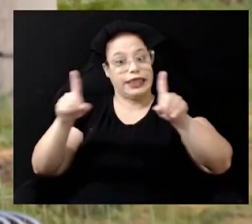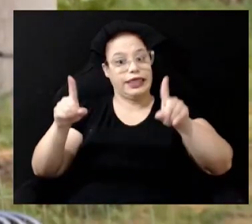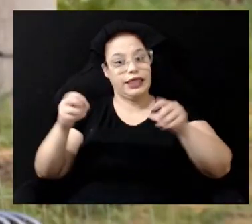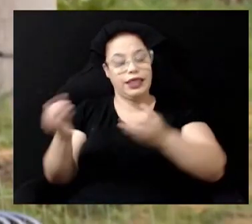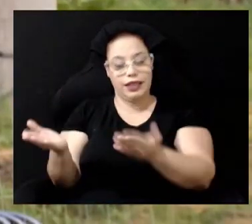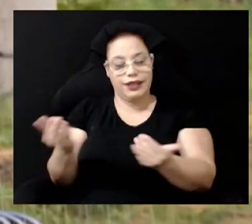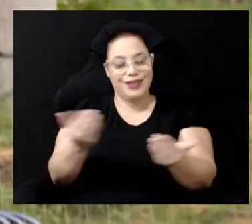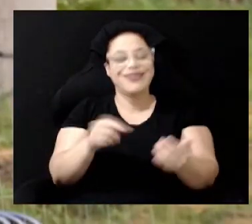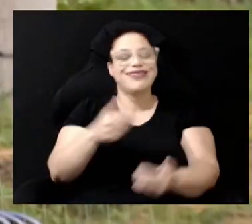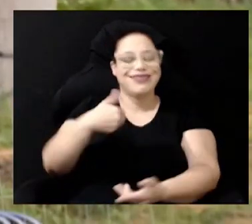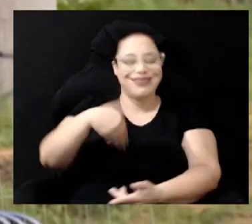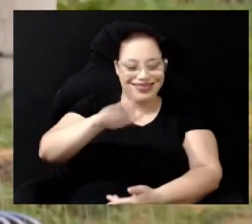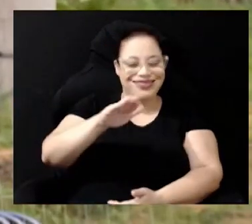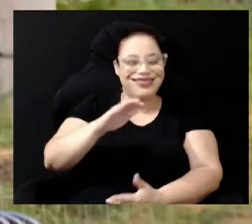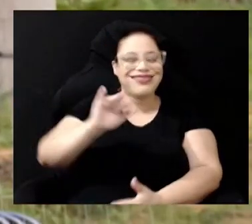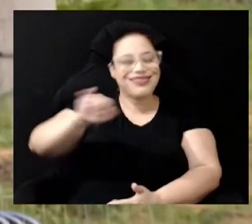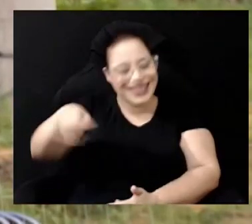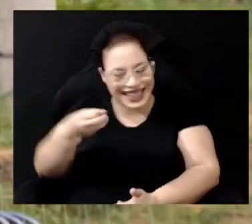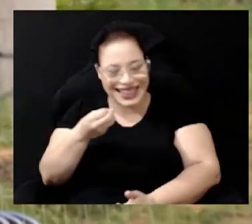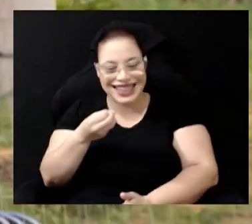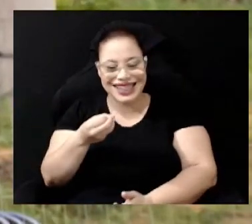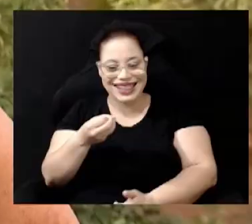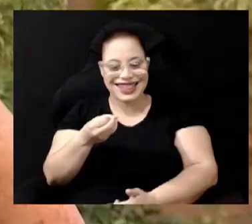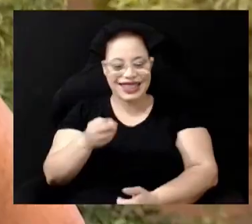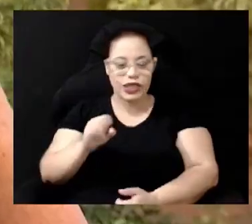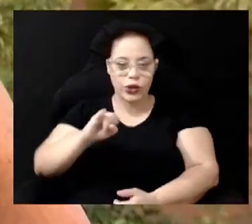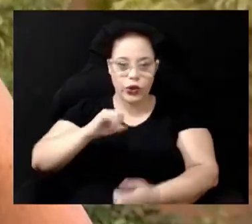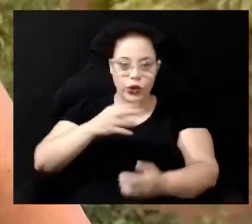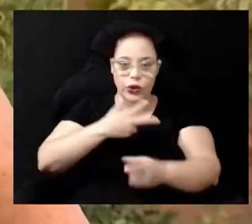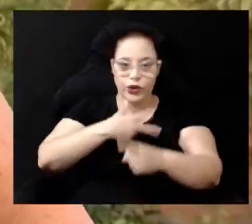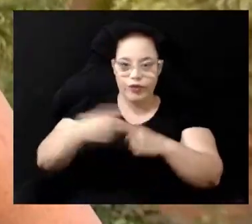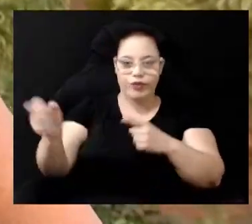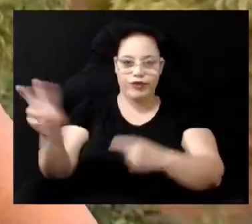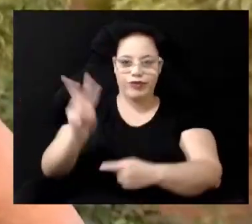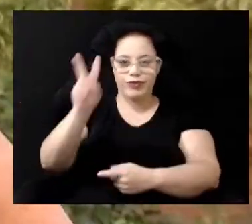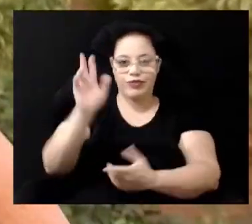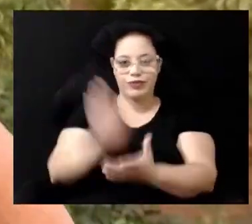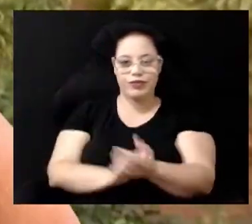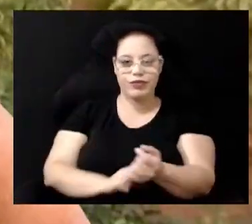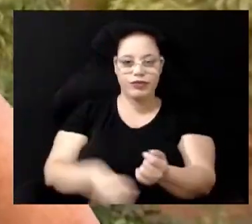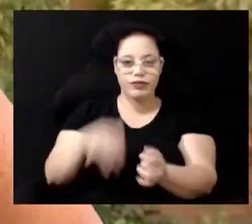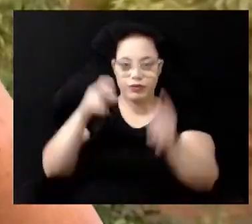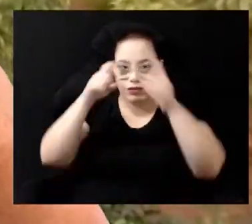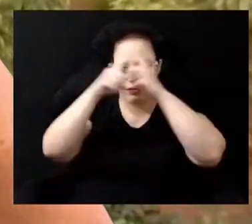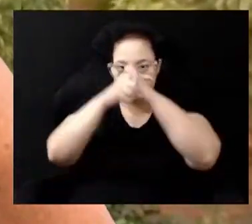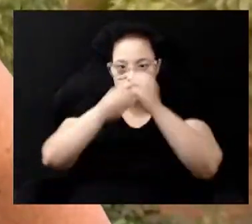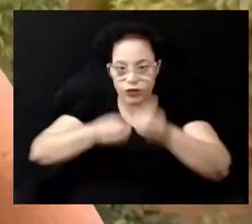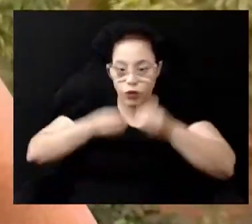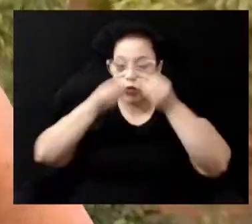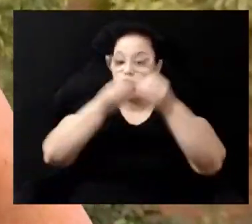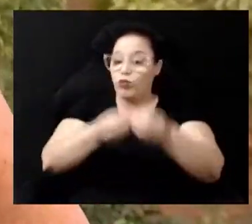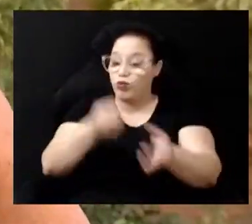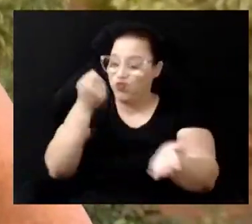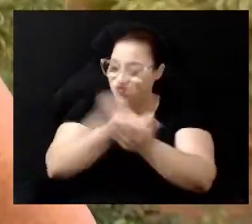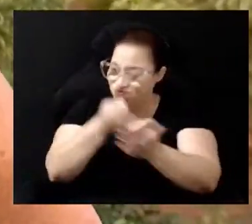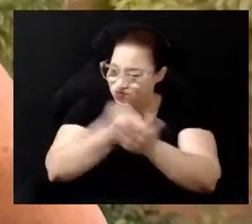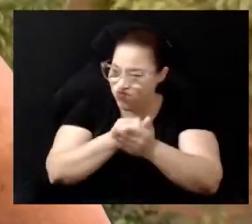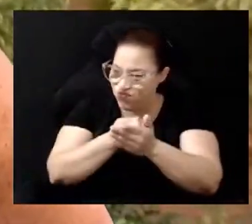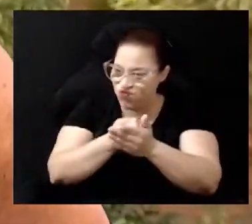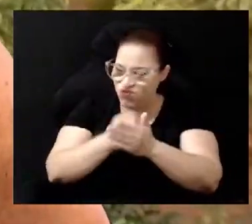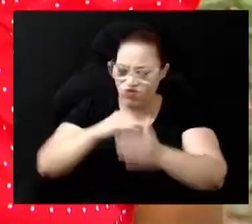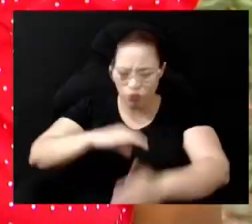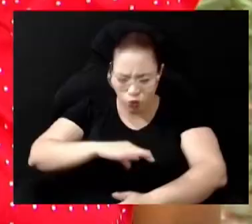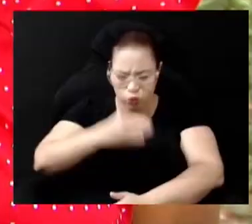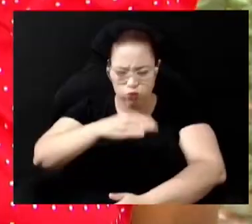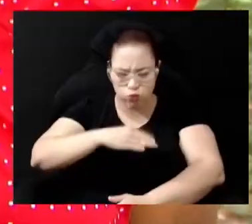Vai aproveitar de tudo Uma conquista nossa da região, né? É difícil um órgão que põe a mão E tem coragem de enfrentar os desafios